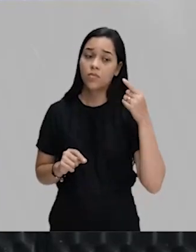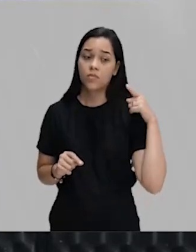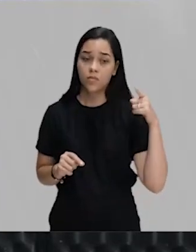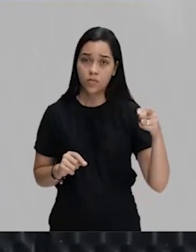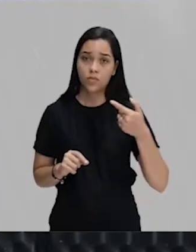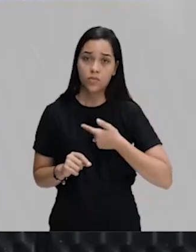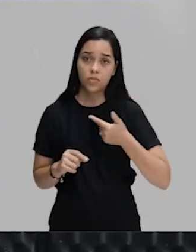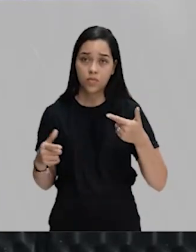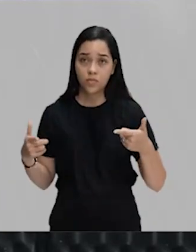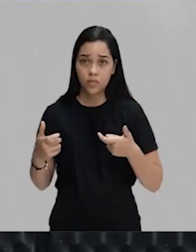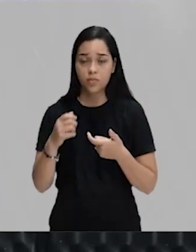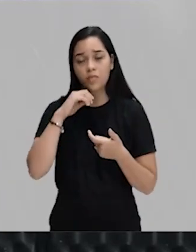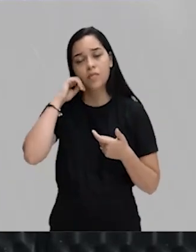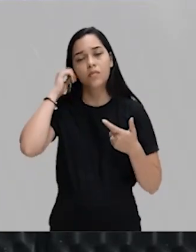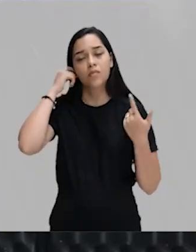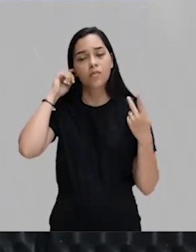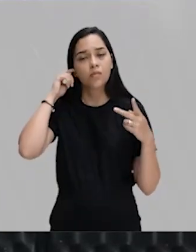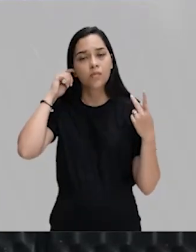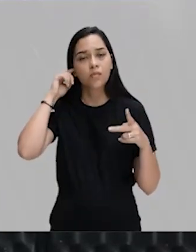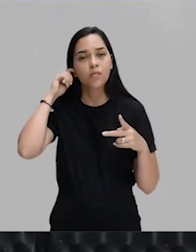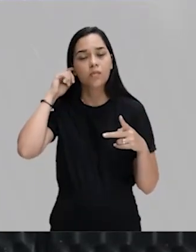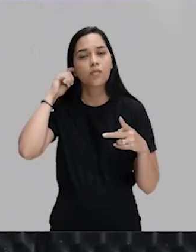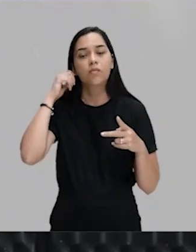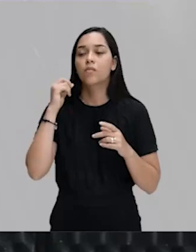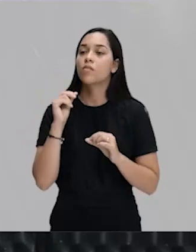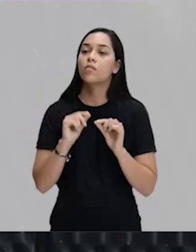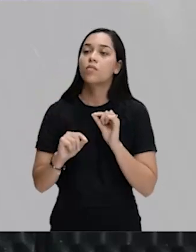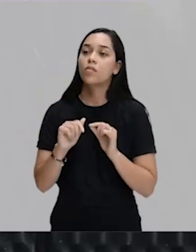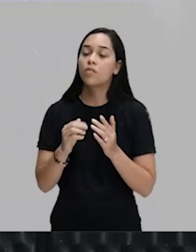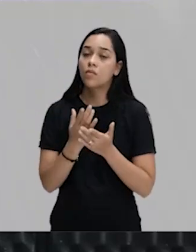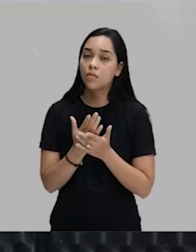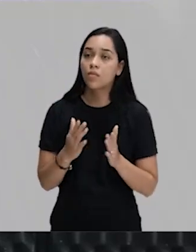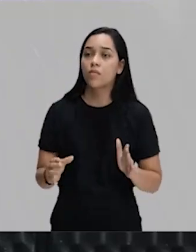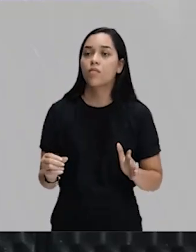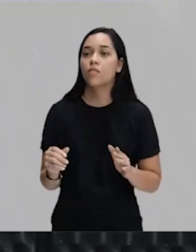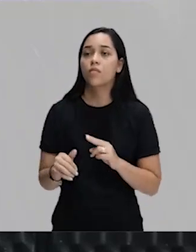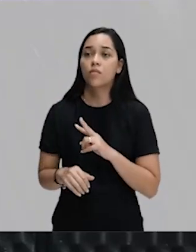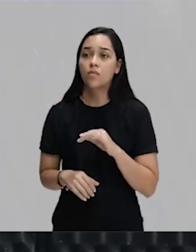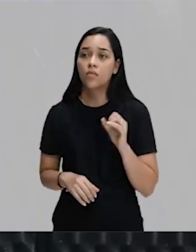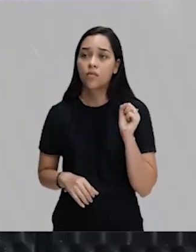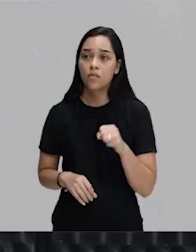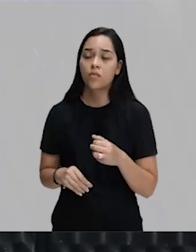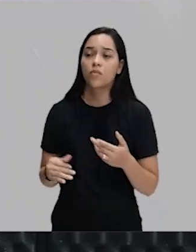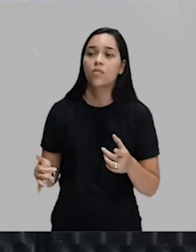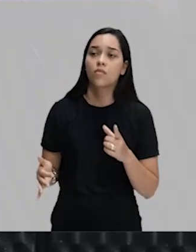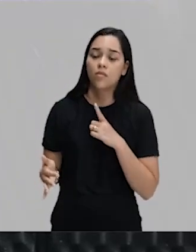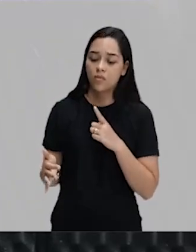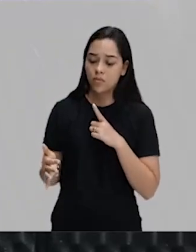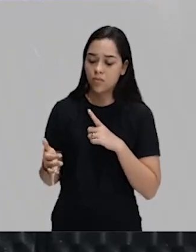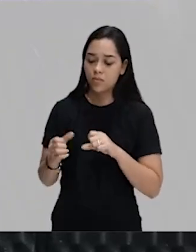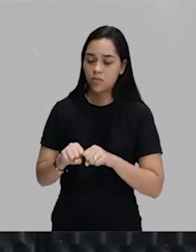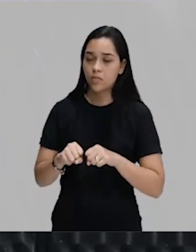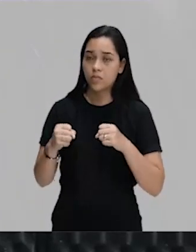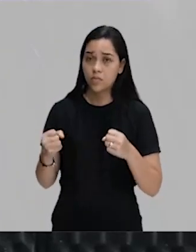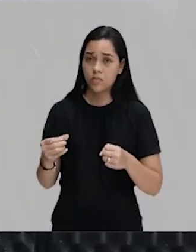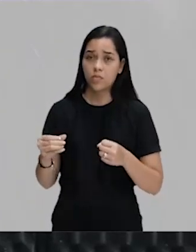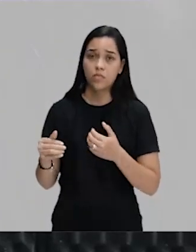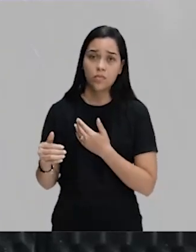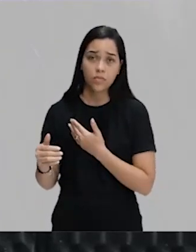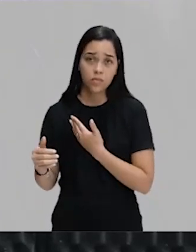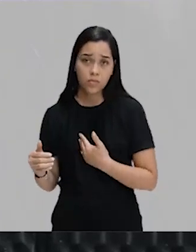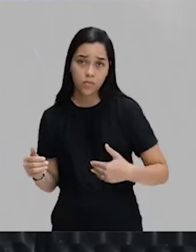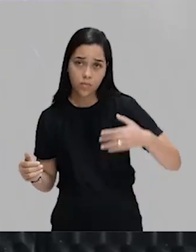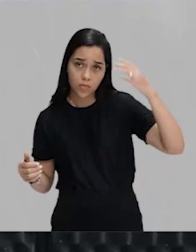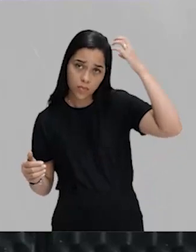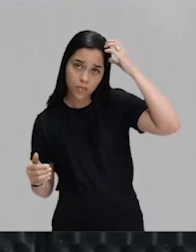inclusive na Guerra do Paraguai, a simplesmente romper, e o que vai, eventualmente, levar à queda da monarquia brasileira.